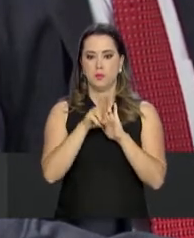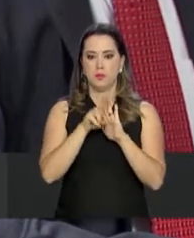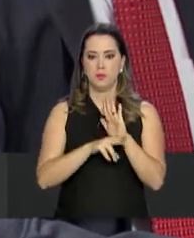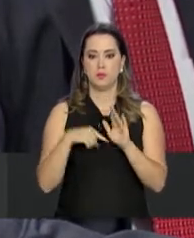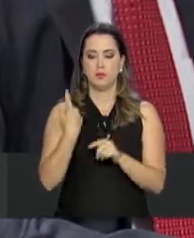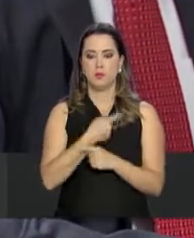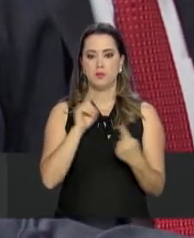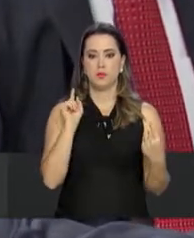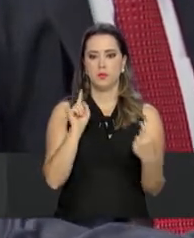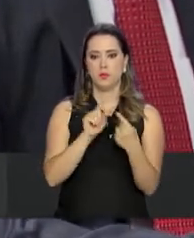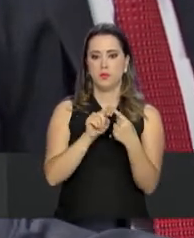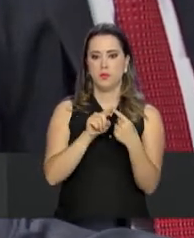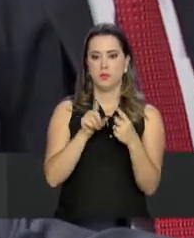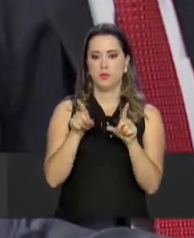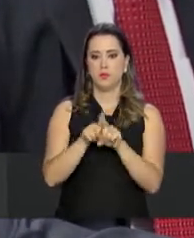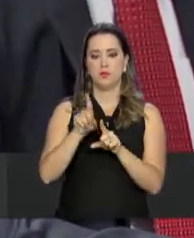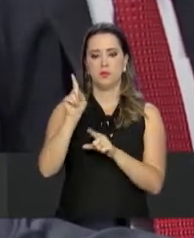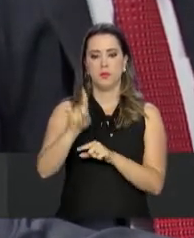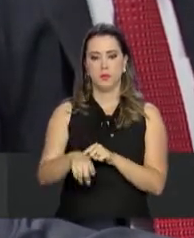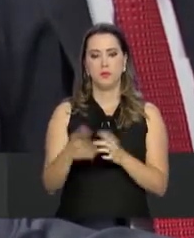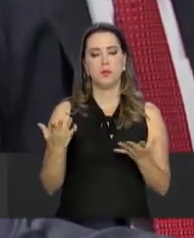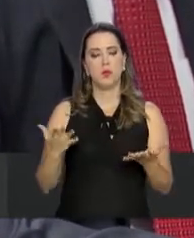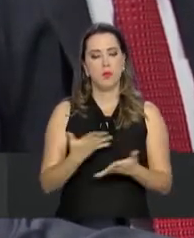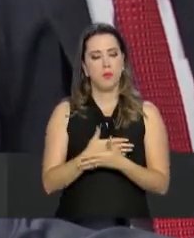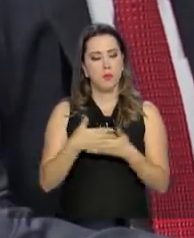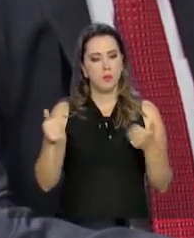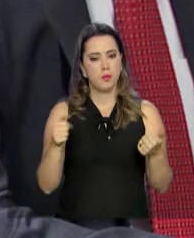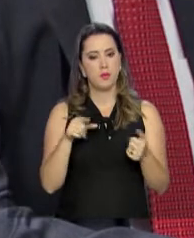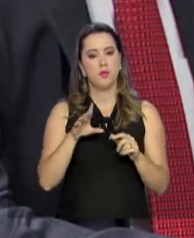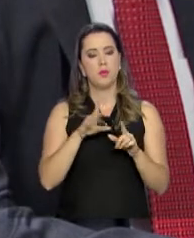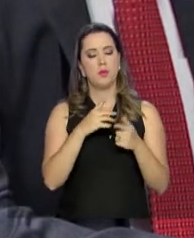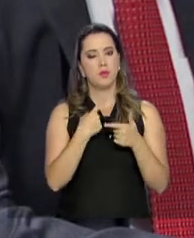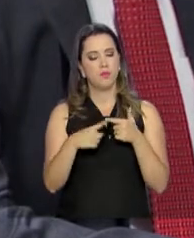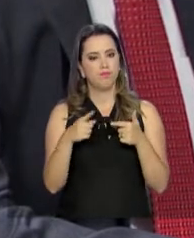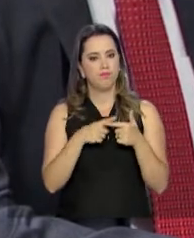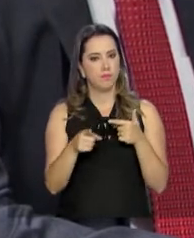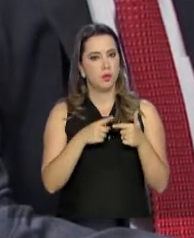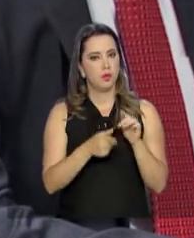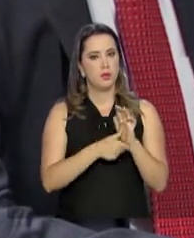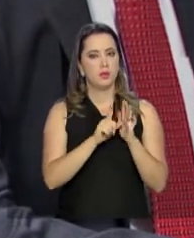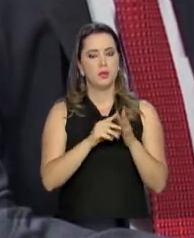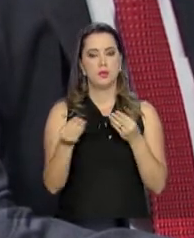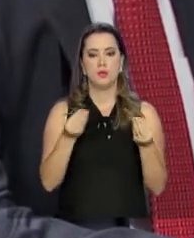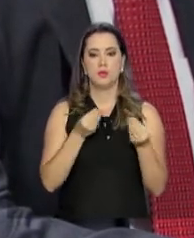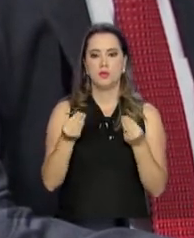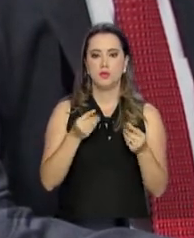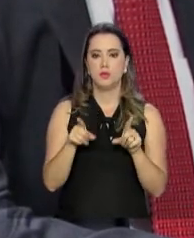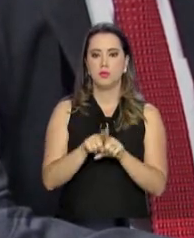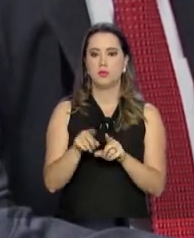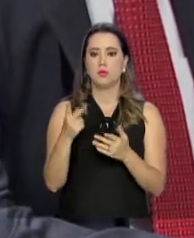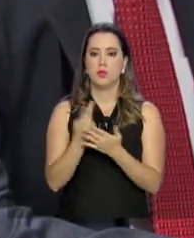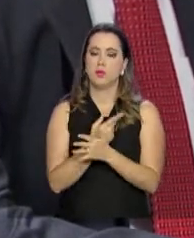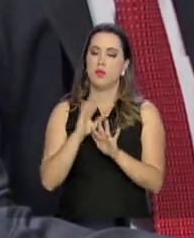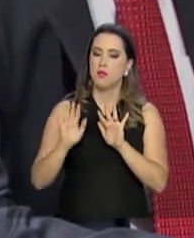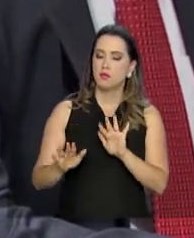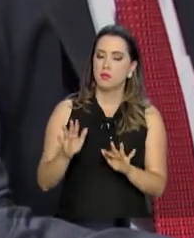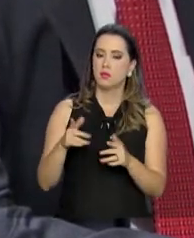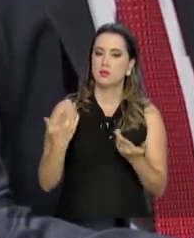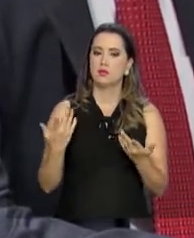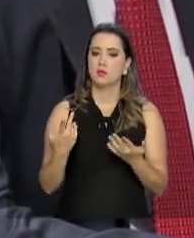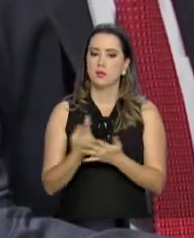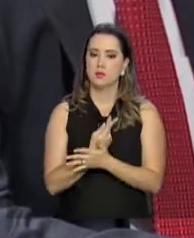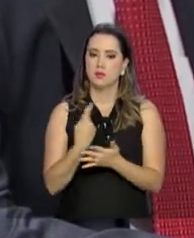Na nossa visão, ela endereça situações que eram absolutamente imprevisíveis e que eventualmente acontecem. E, na